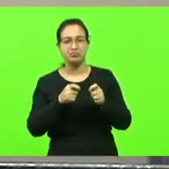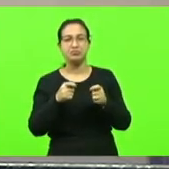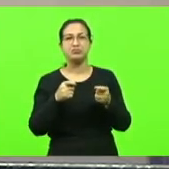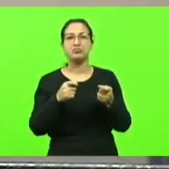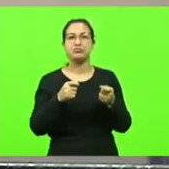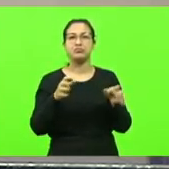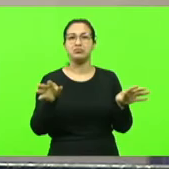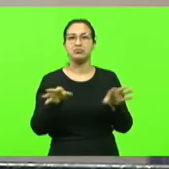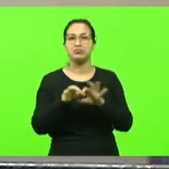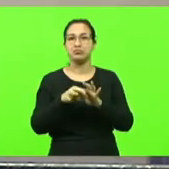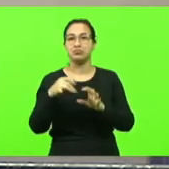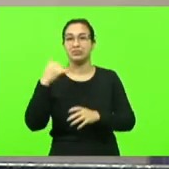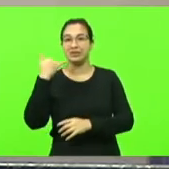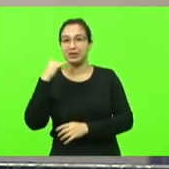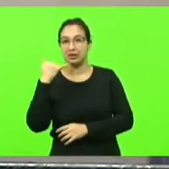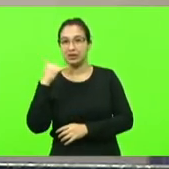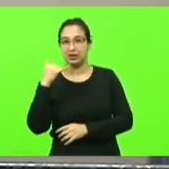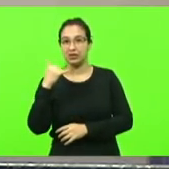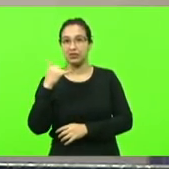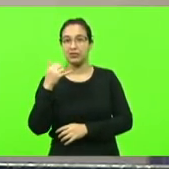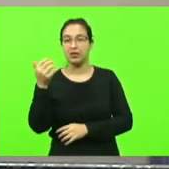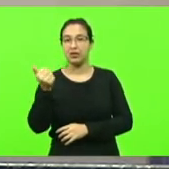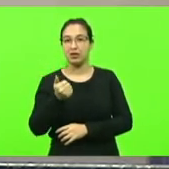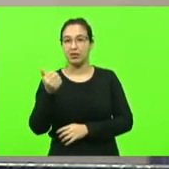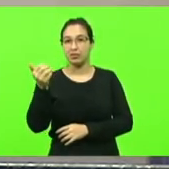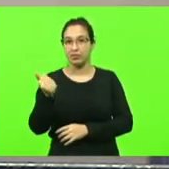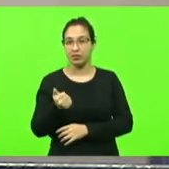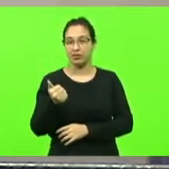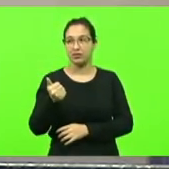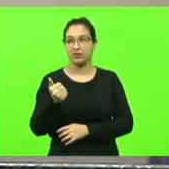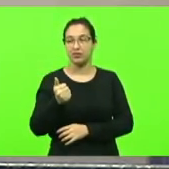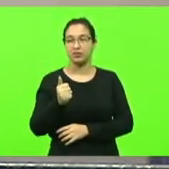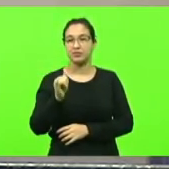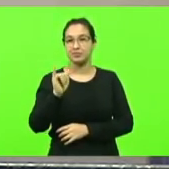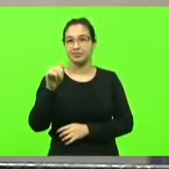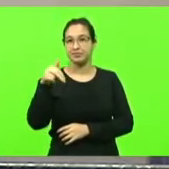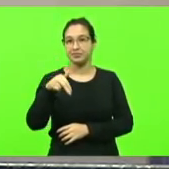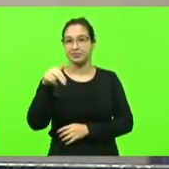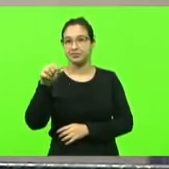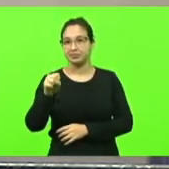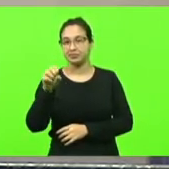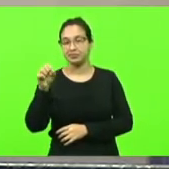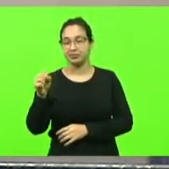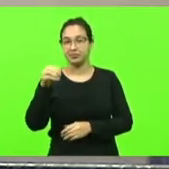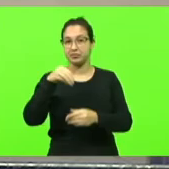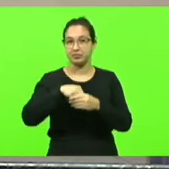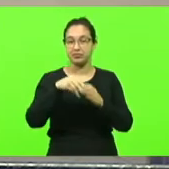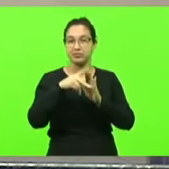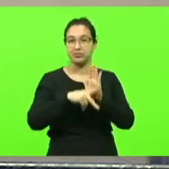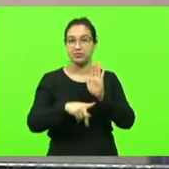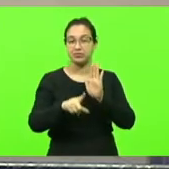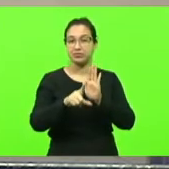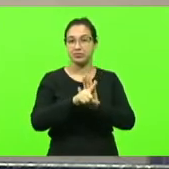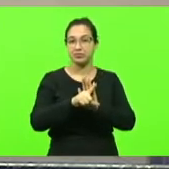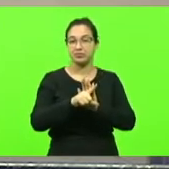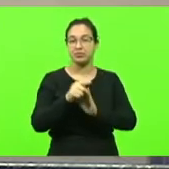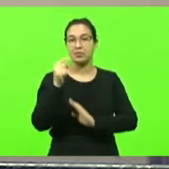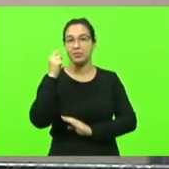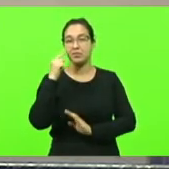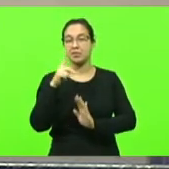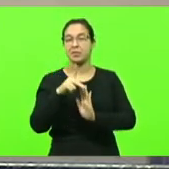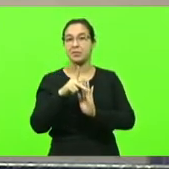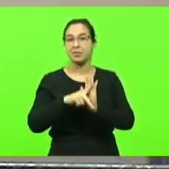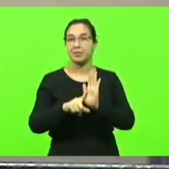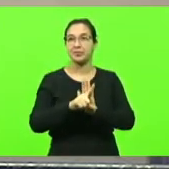ligação telefônica para aposentados e pensionistas dentro deste projeto foi apensado o PL 0170